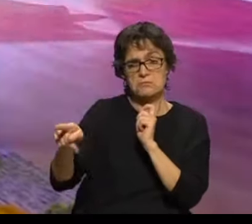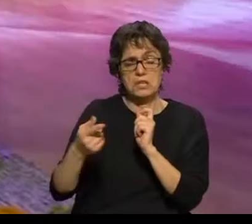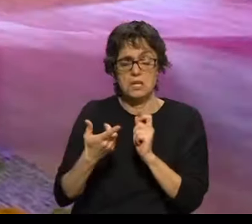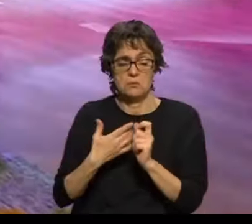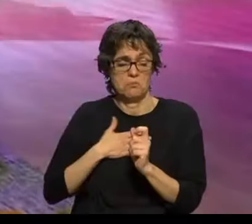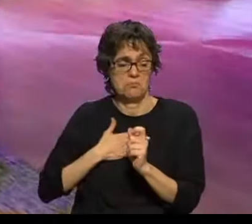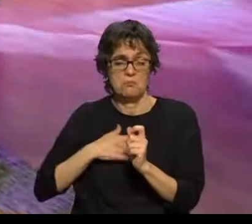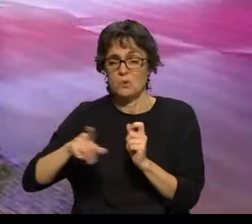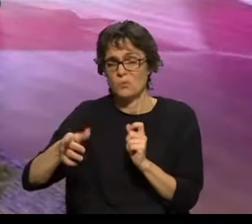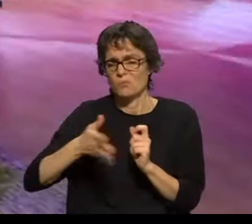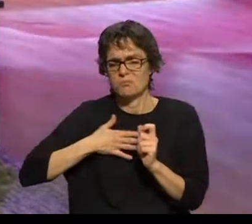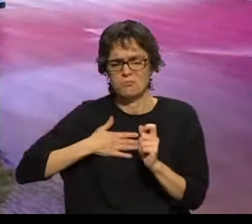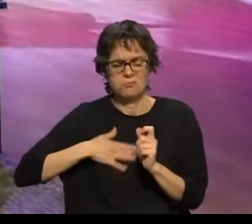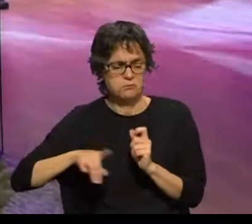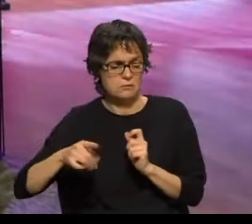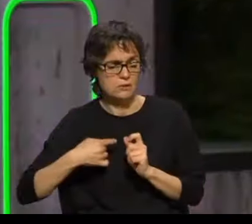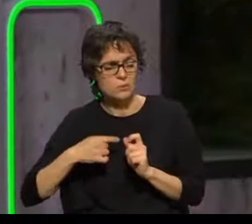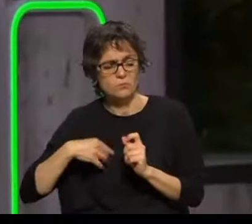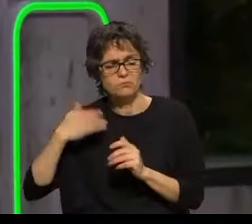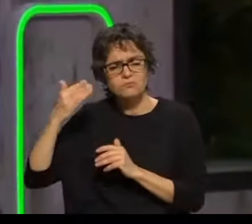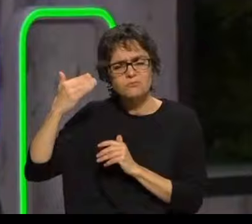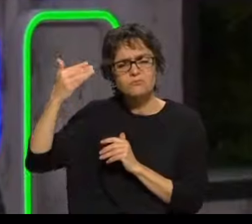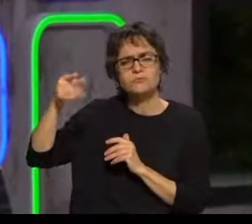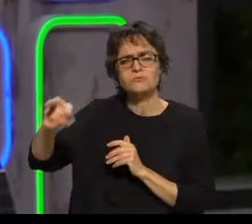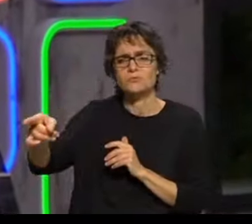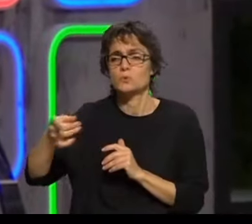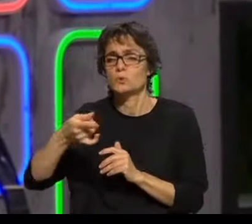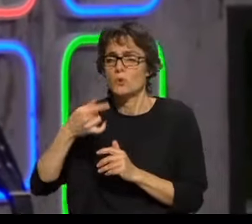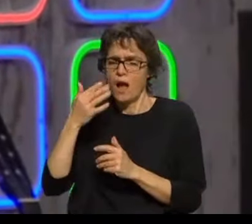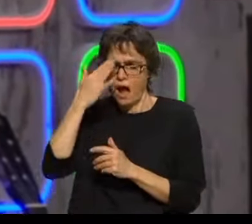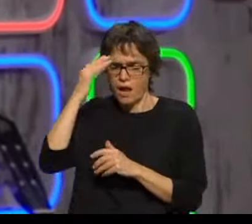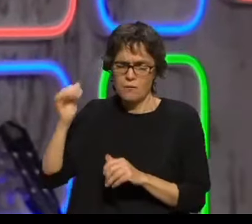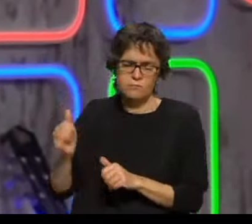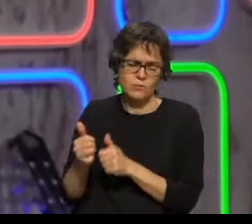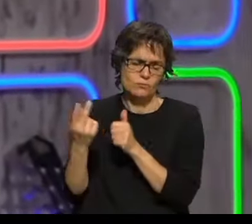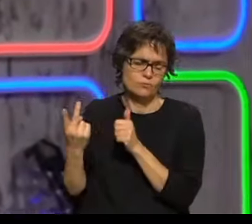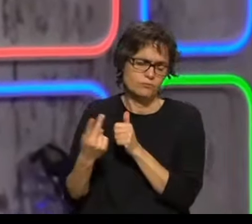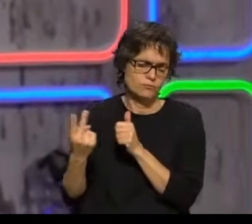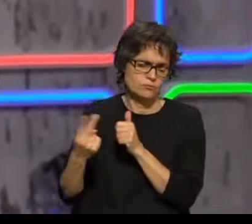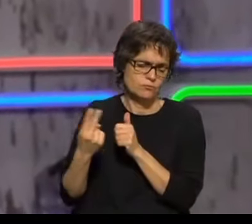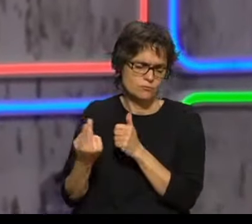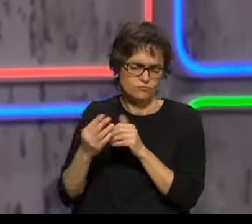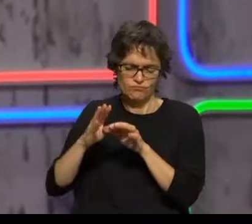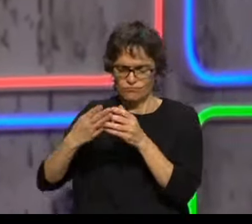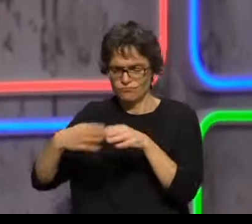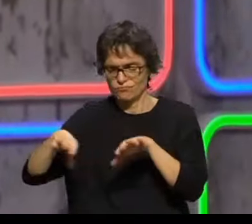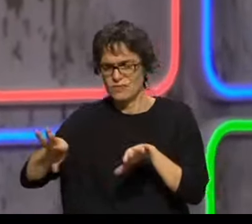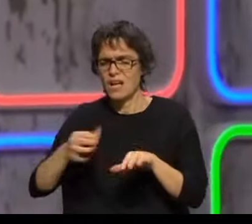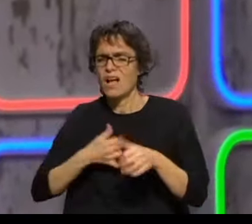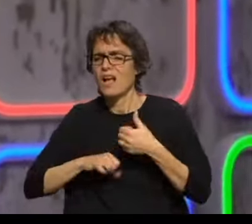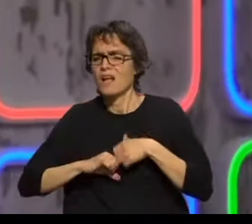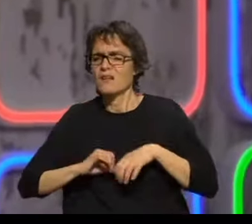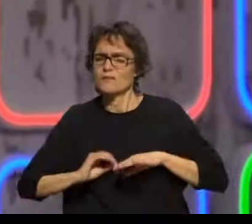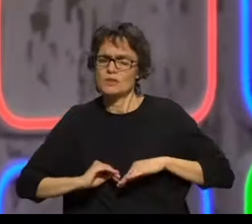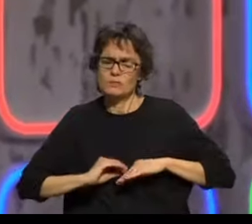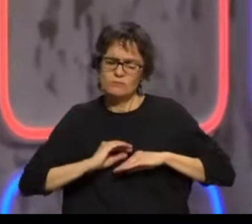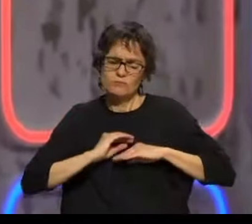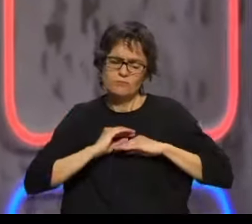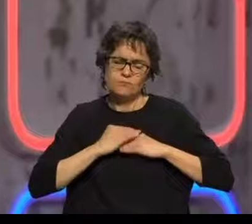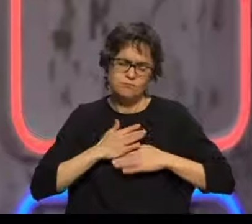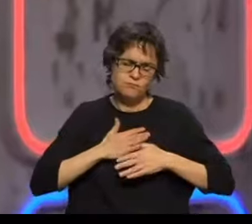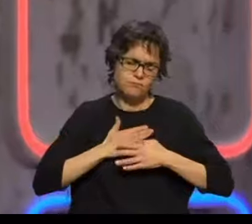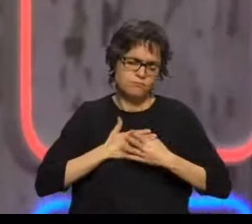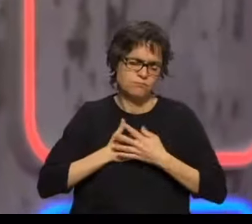não querias perder Vai ser melhor assim para nós os dois A ferida vai fechar O